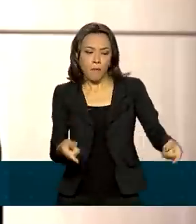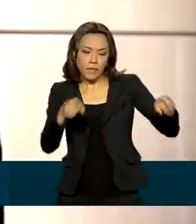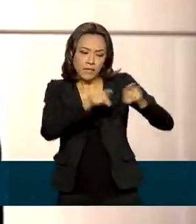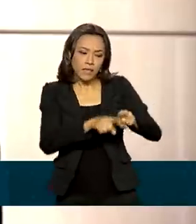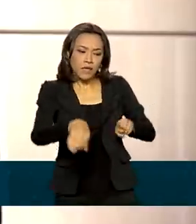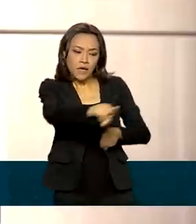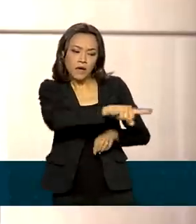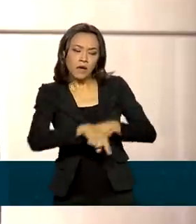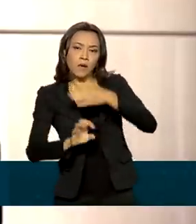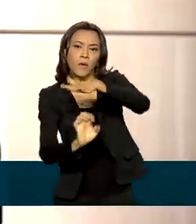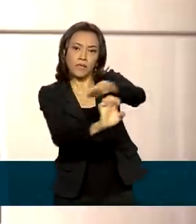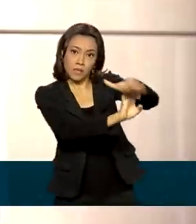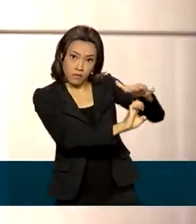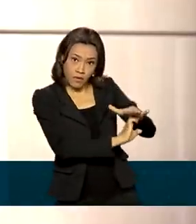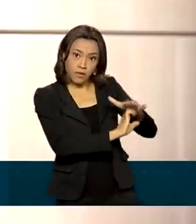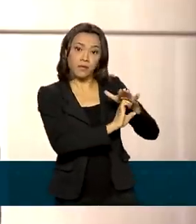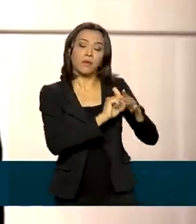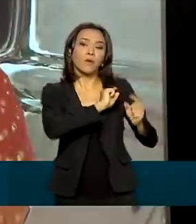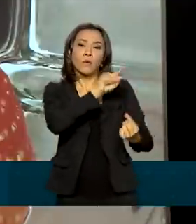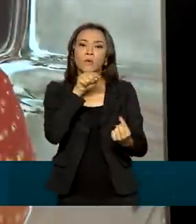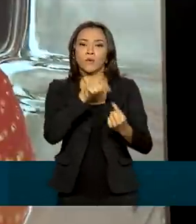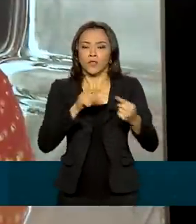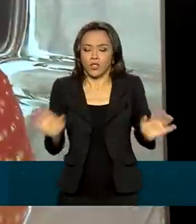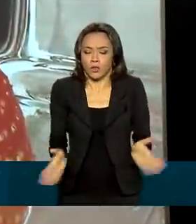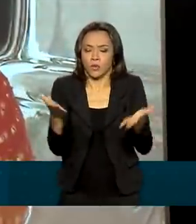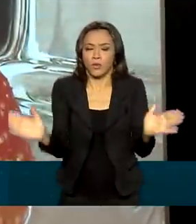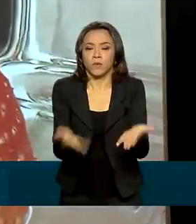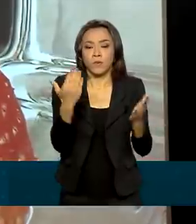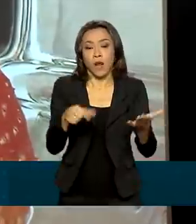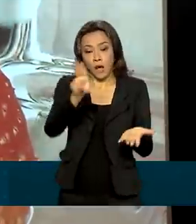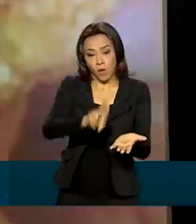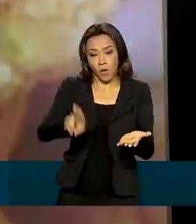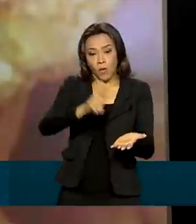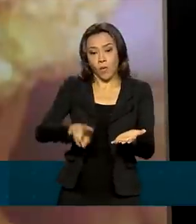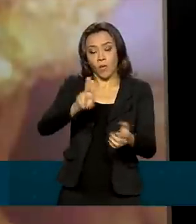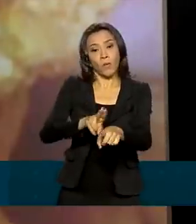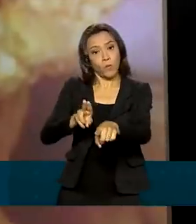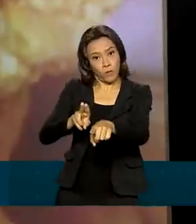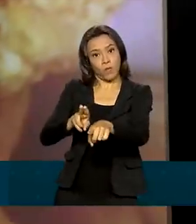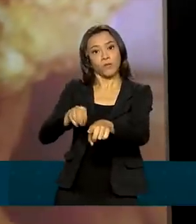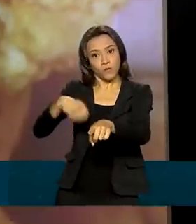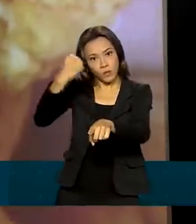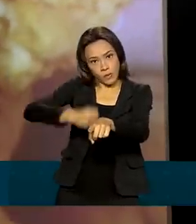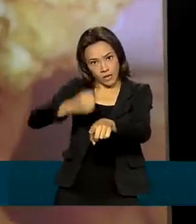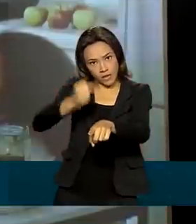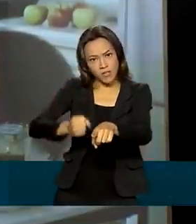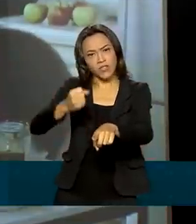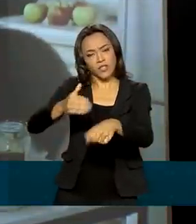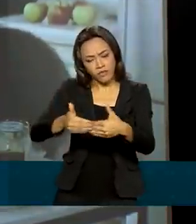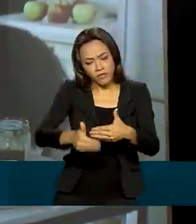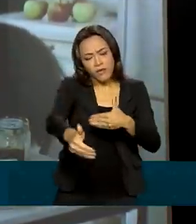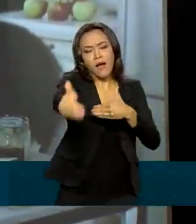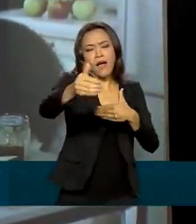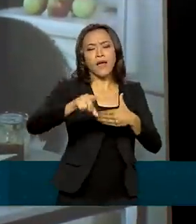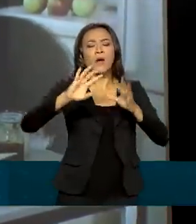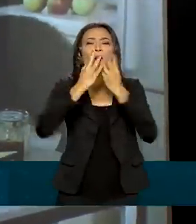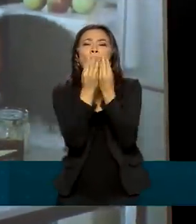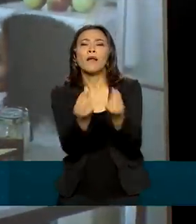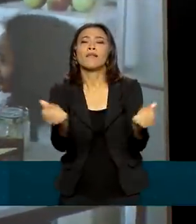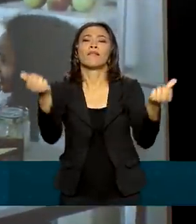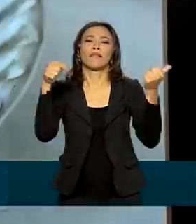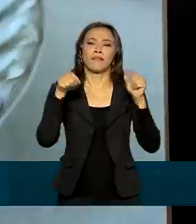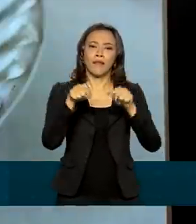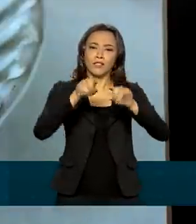setor privado, voltado para estimular o consumo por meio de uma campanha que vai promover a qualidade nutricional do